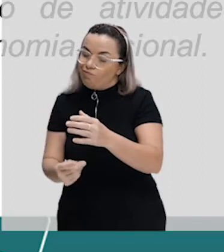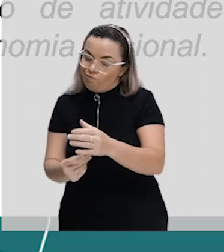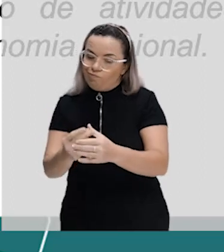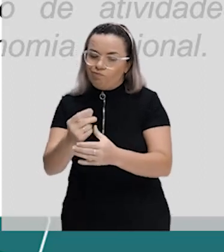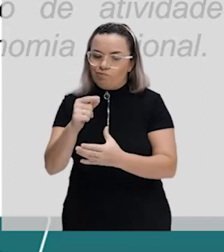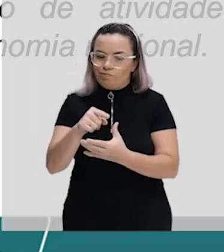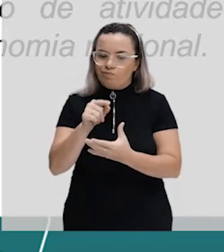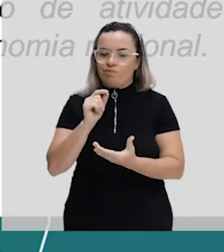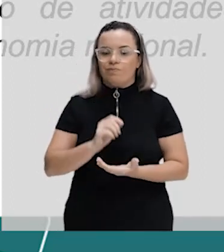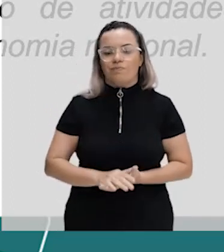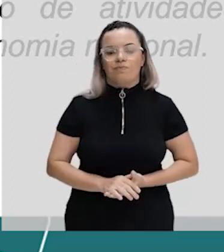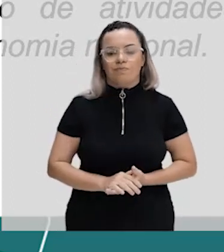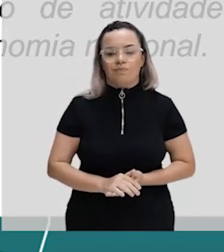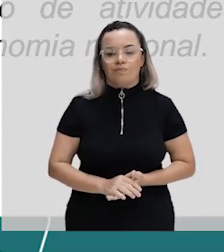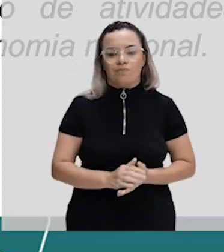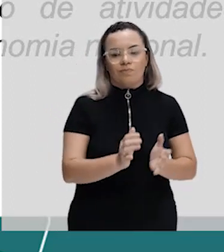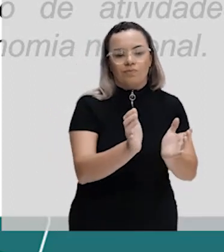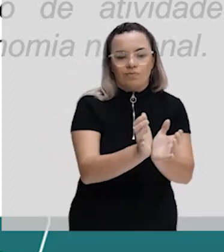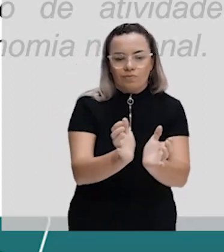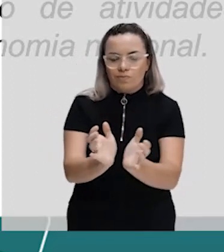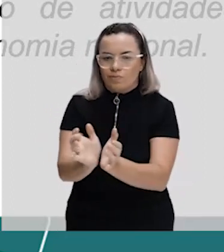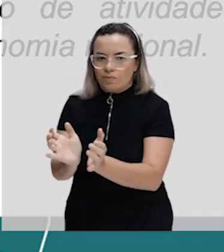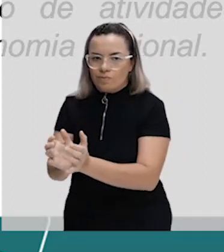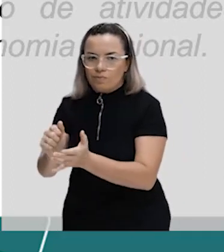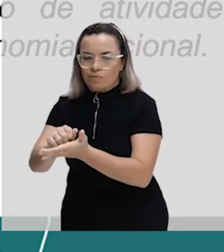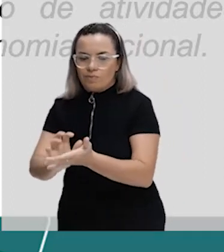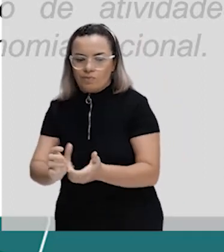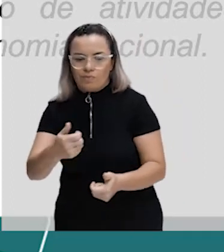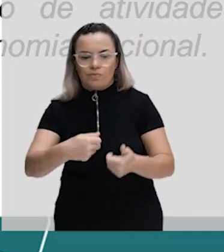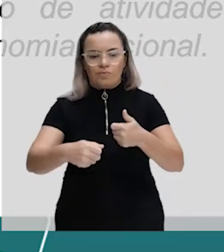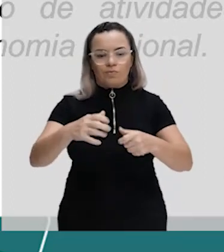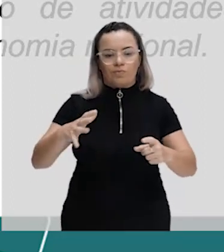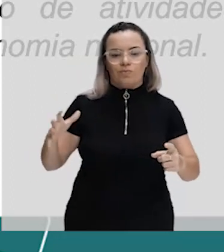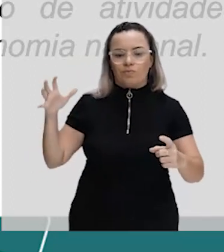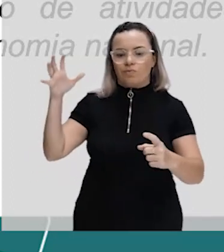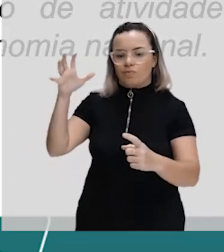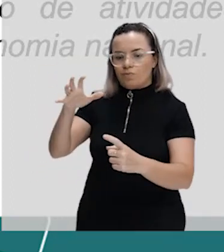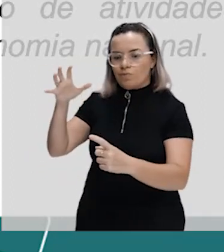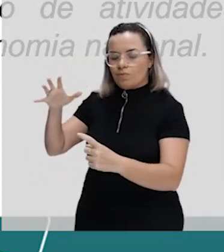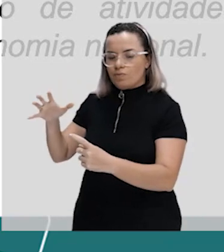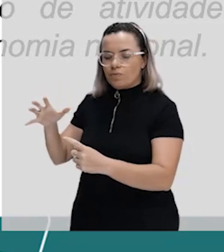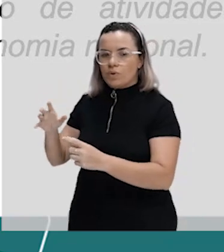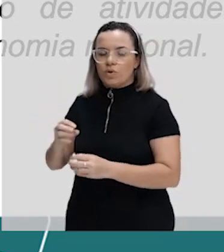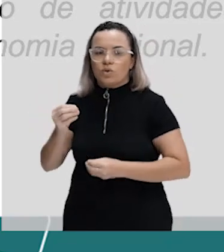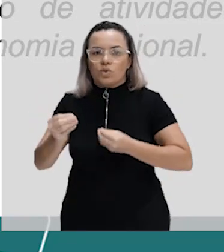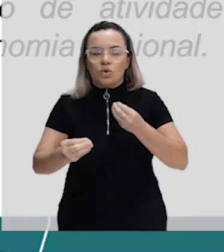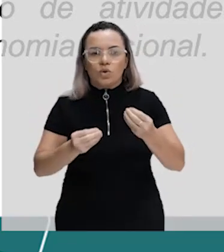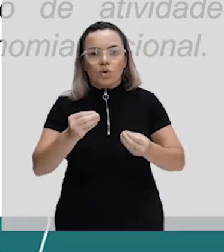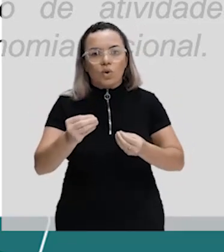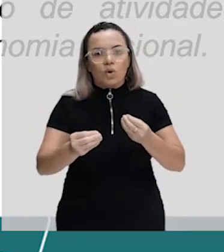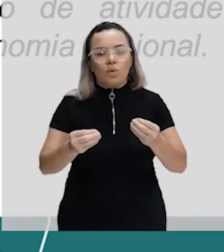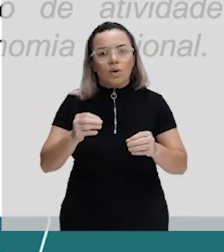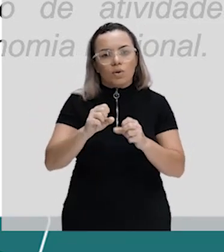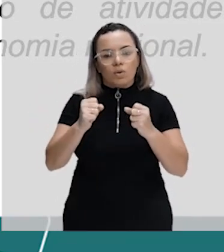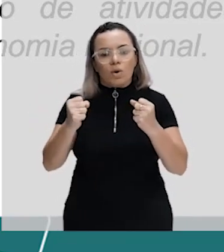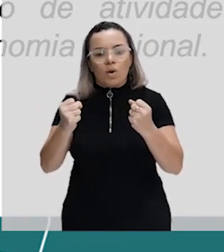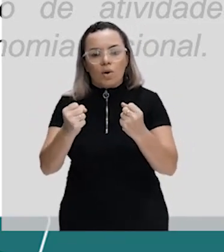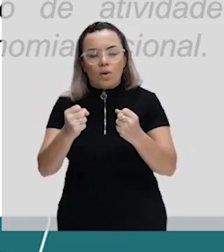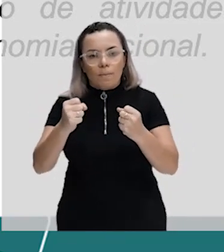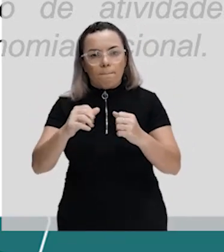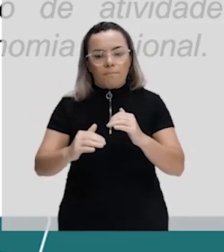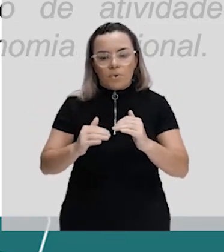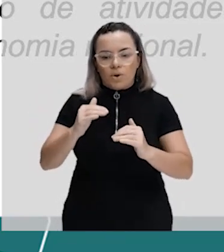forma, o conjunto de atividades econômicas influencia diretamente na configuração da economia